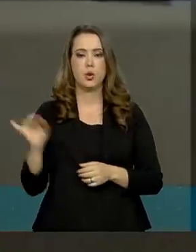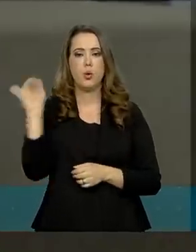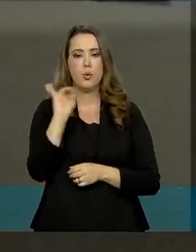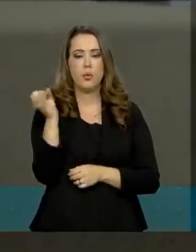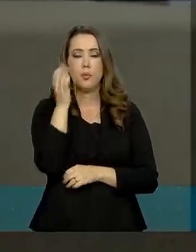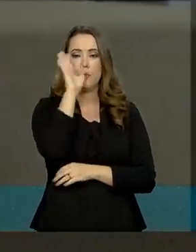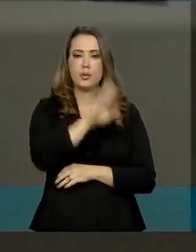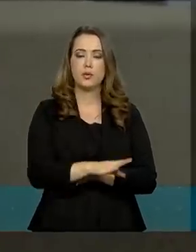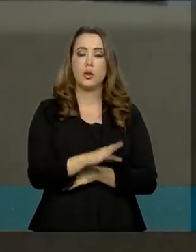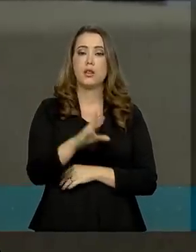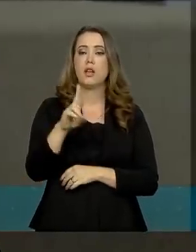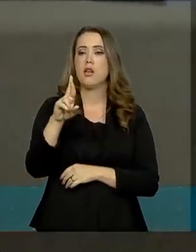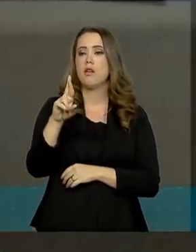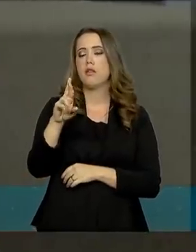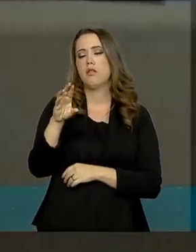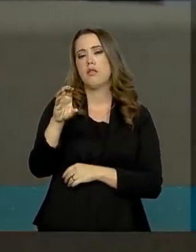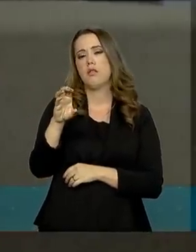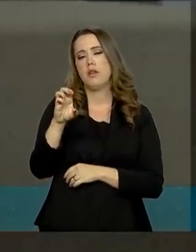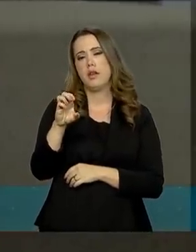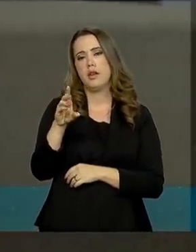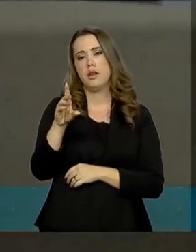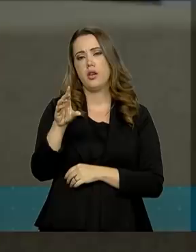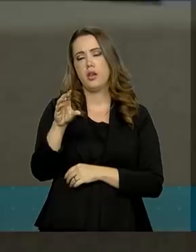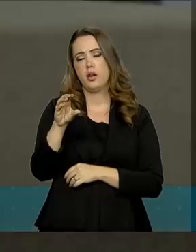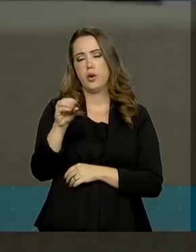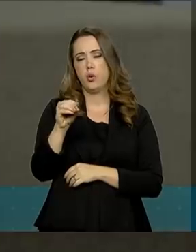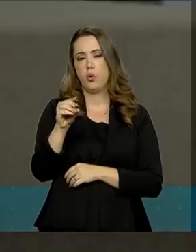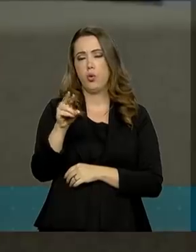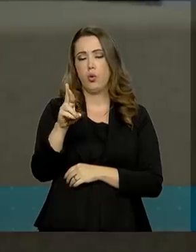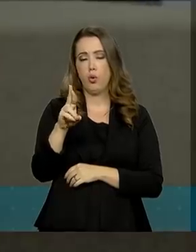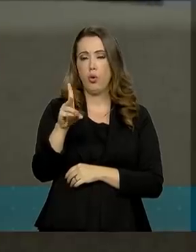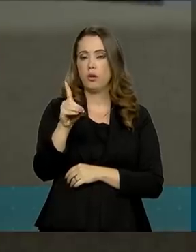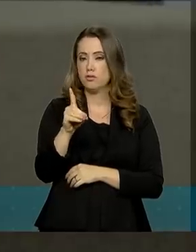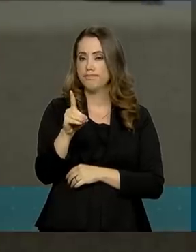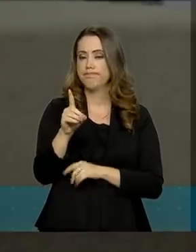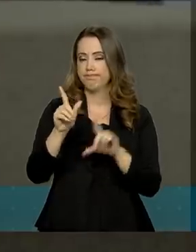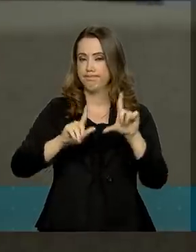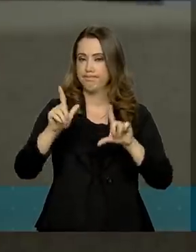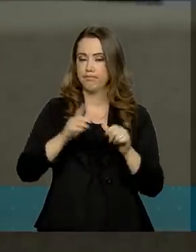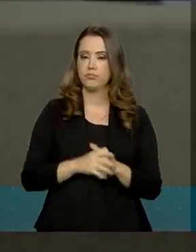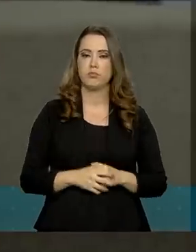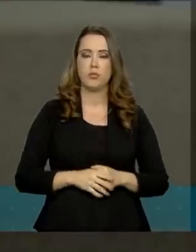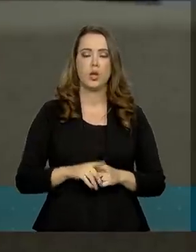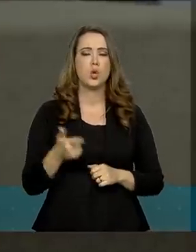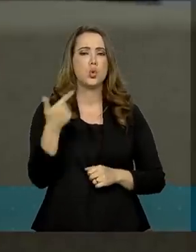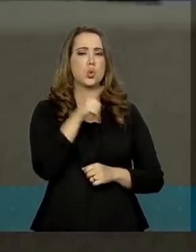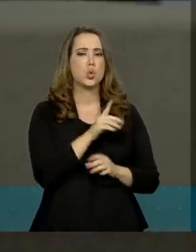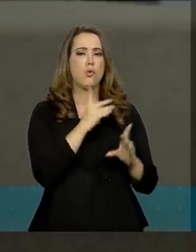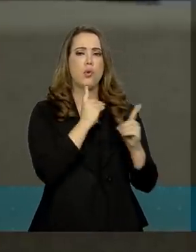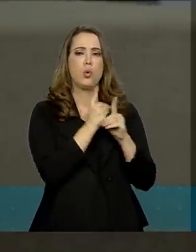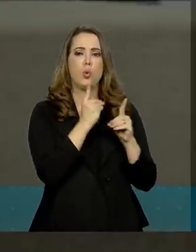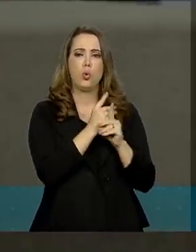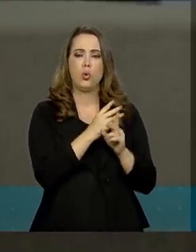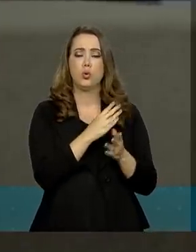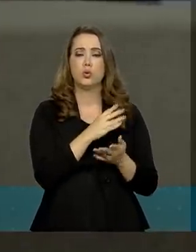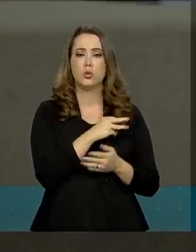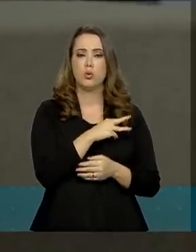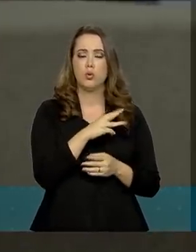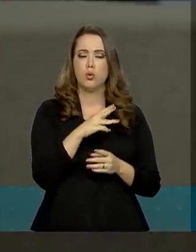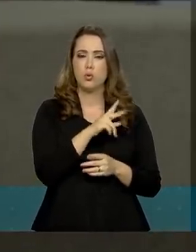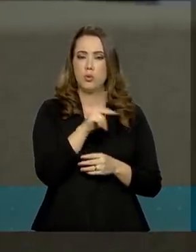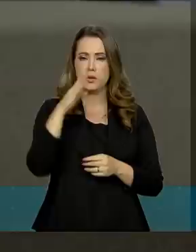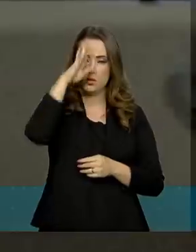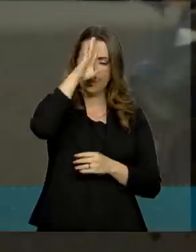Tiago Molasco, da Record TV. Tudo bem, Tiago. Tudo jóia. Eu queria voltar ao tema, o encontro do presidente com o secretário Marco Sintra.